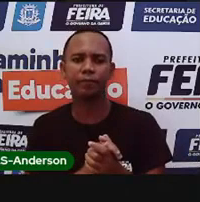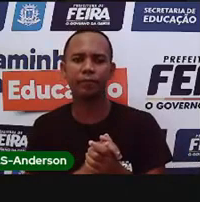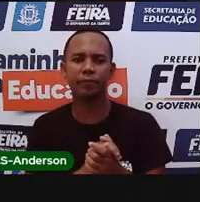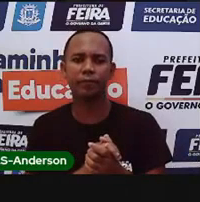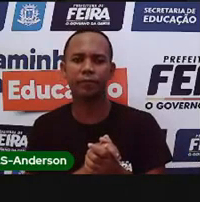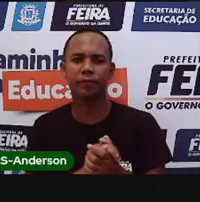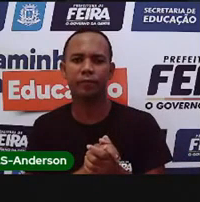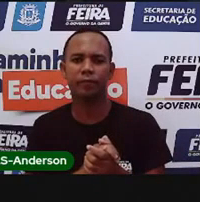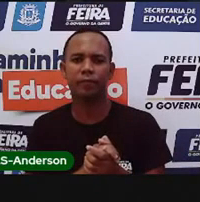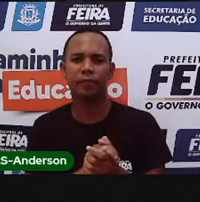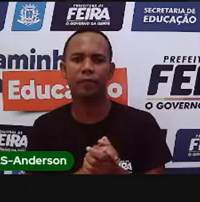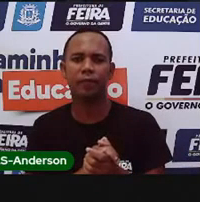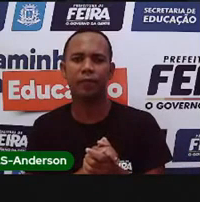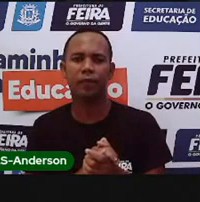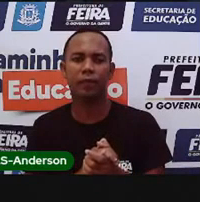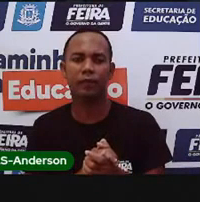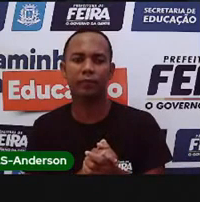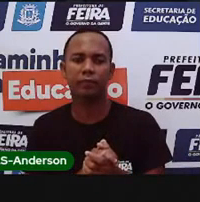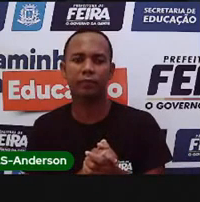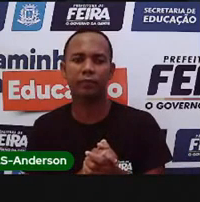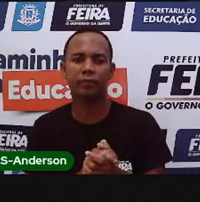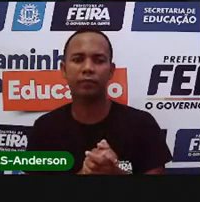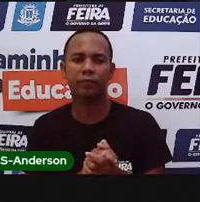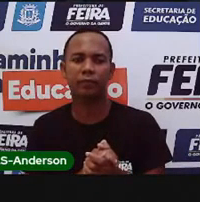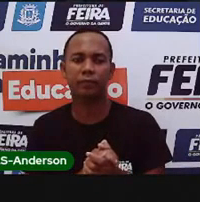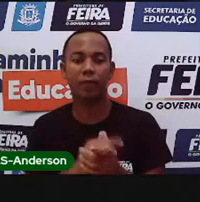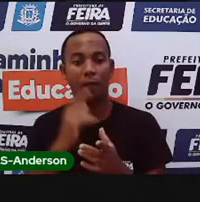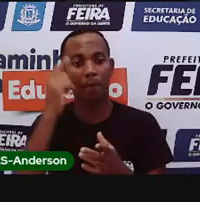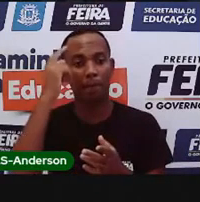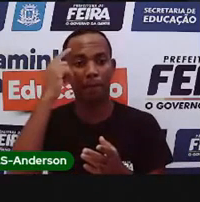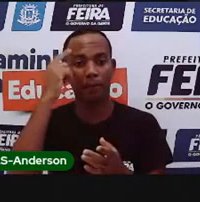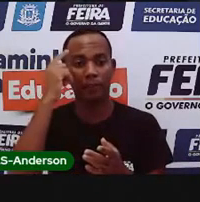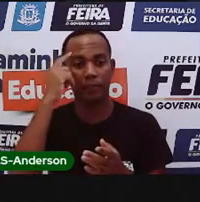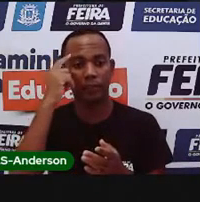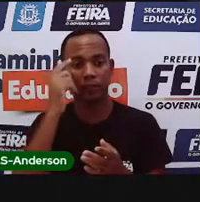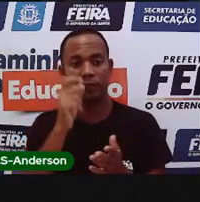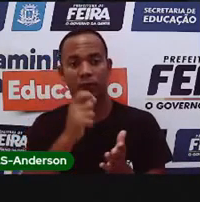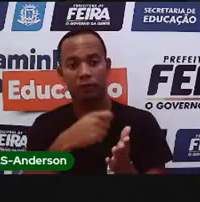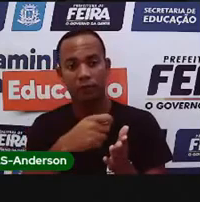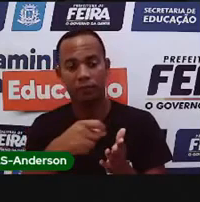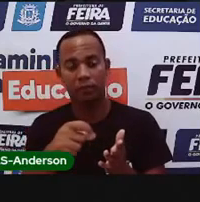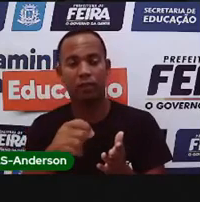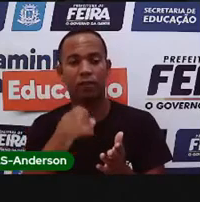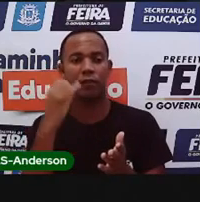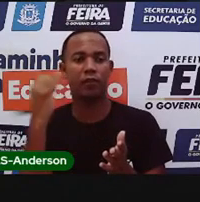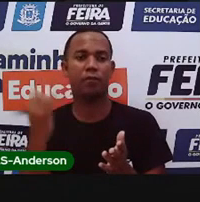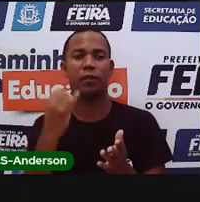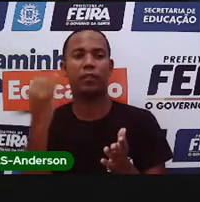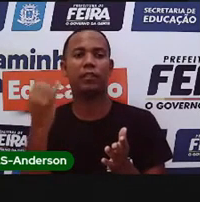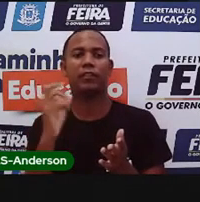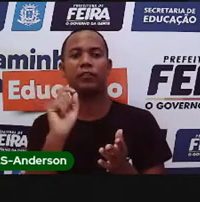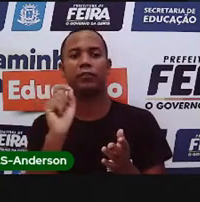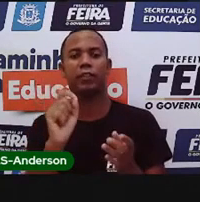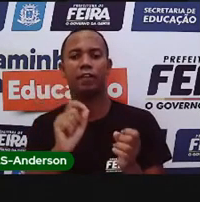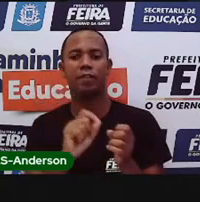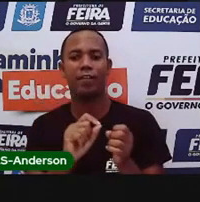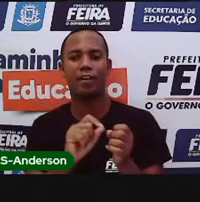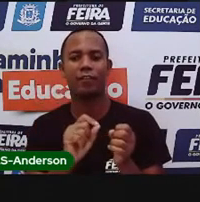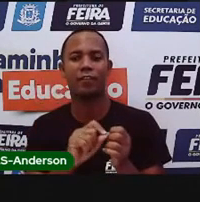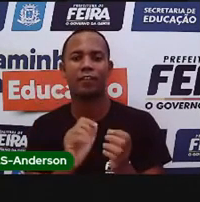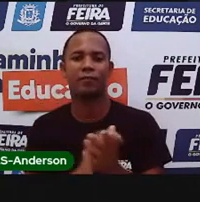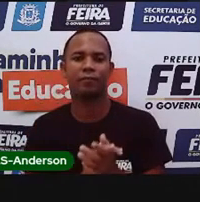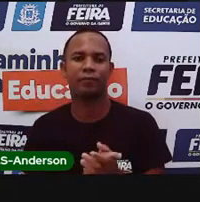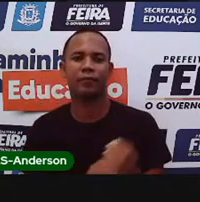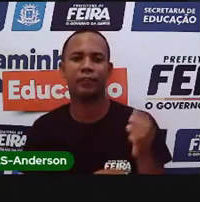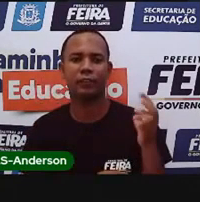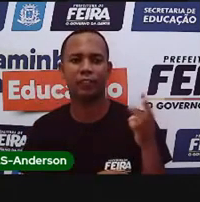certo? Escreve aí o que você está pensando que é. O importante é o quê? Fazer. Questão